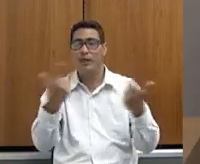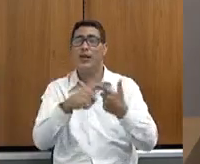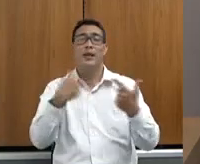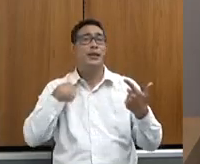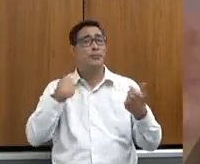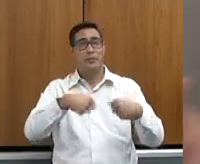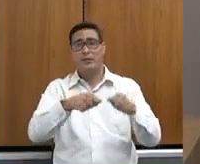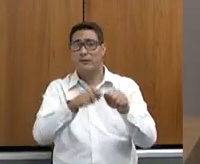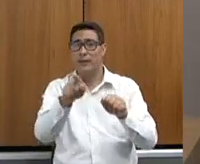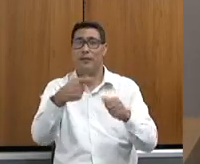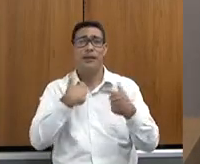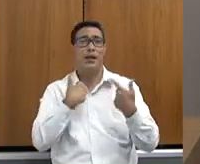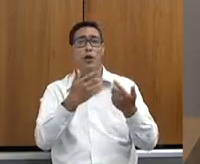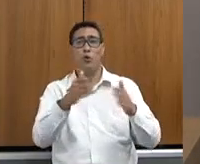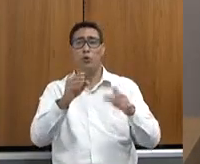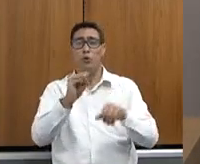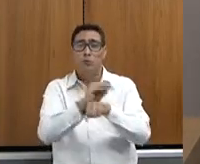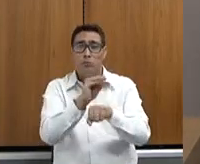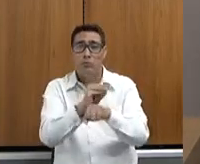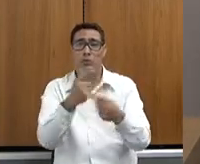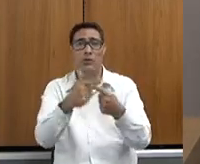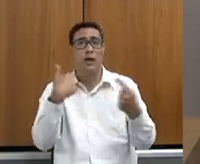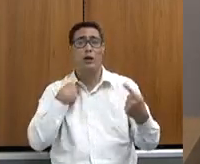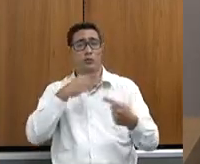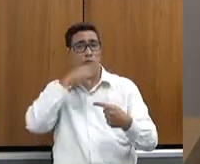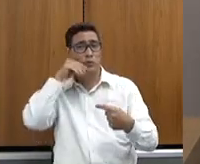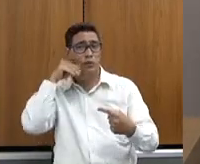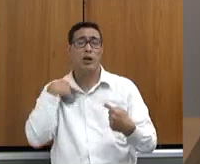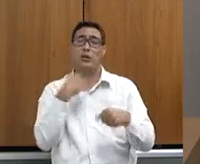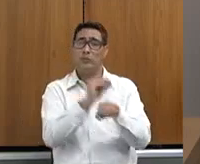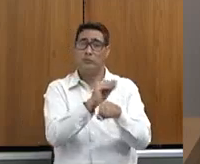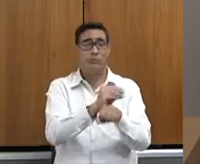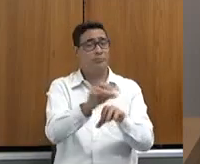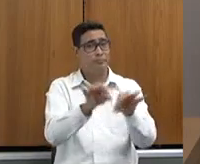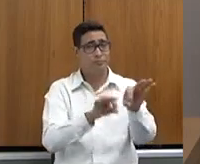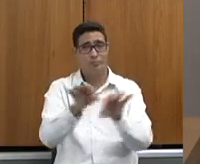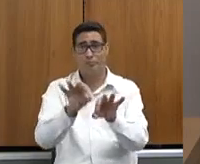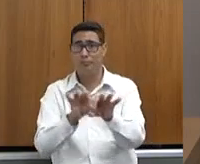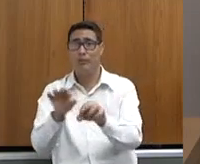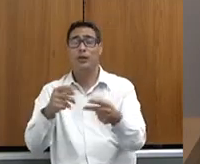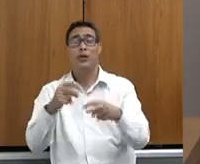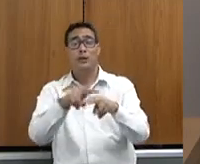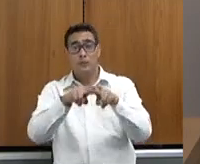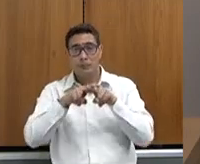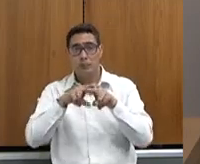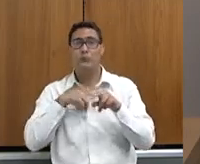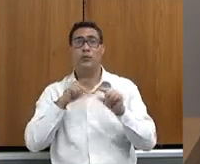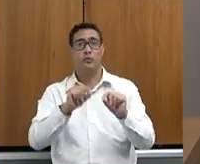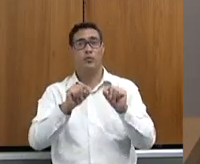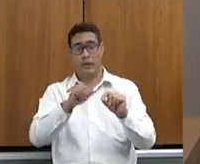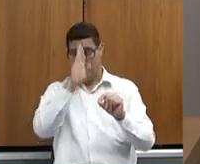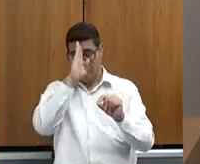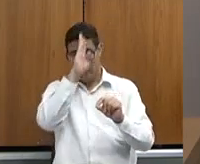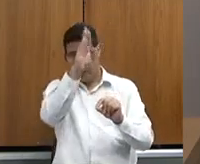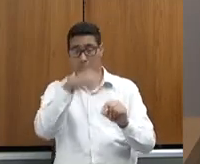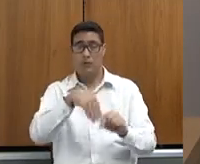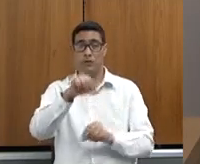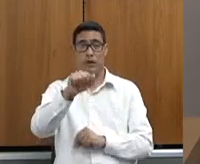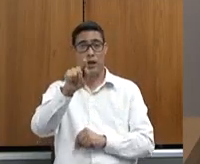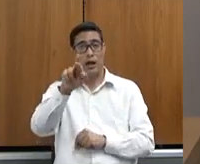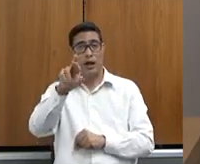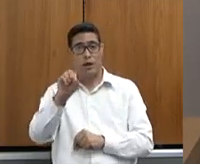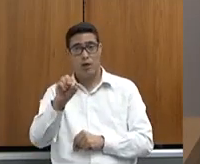periodicamente, ele não precisa fazer o curso de boas práticas de fabricação. Então, nós temos estreitado muito essa questão, principalmente na água indústria,